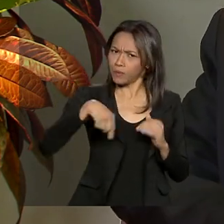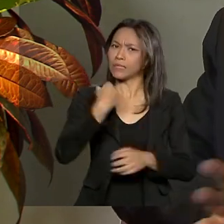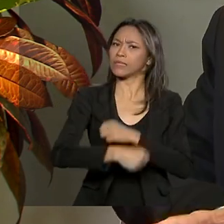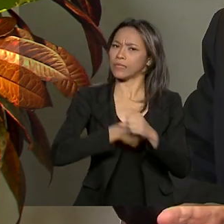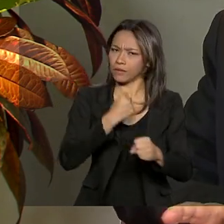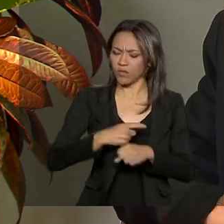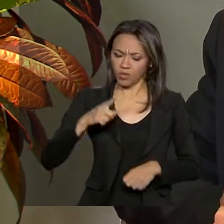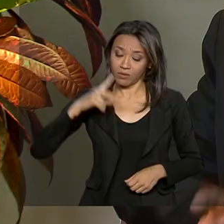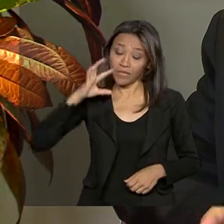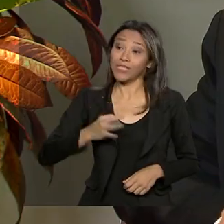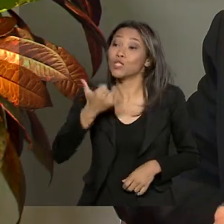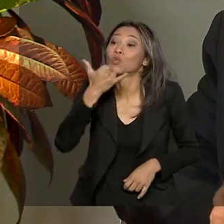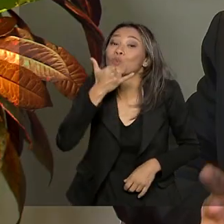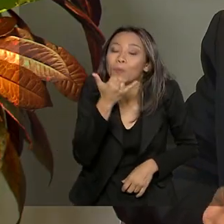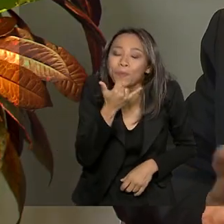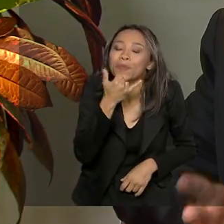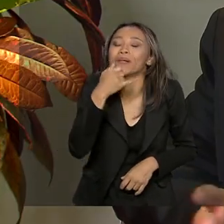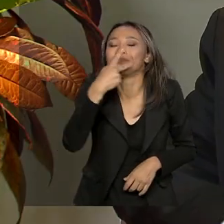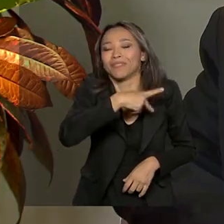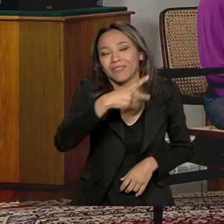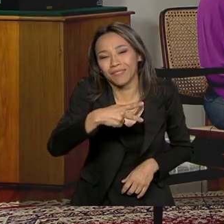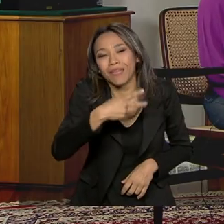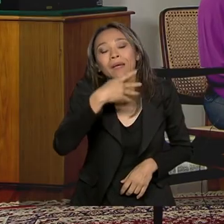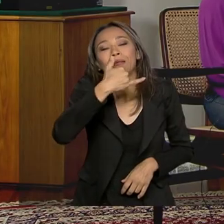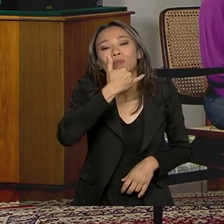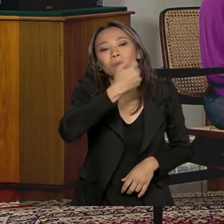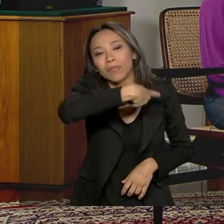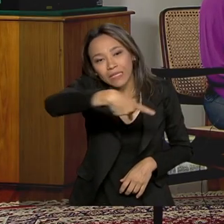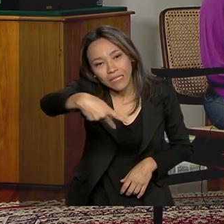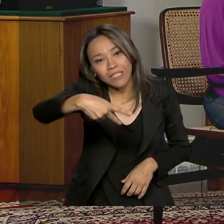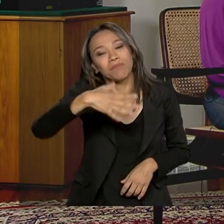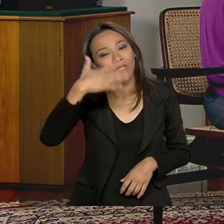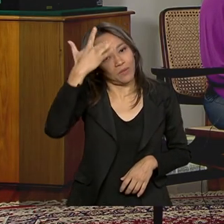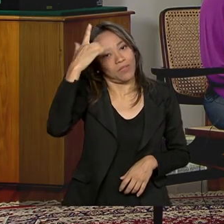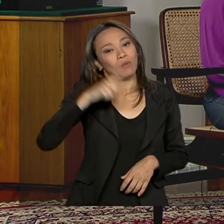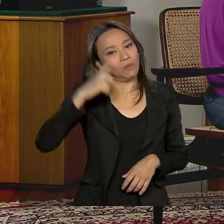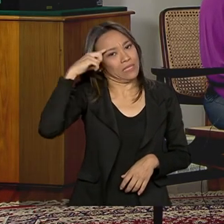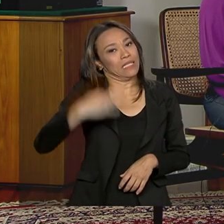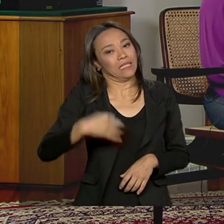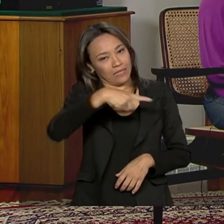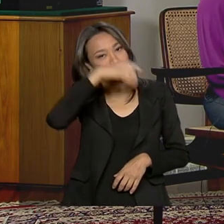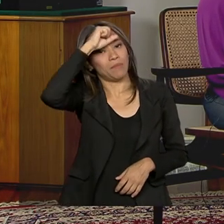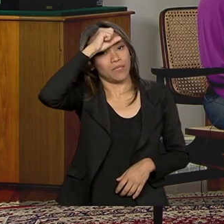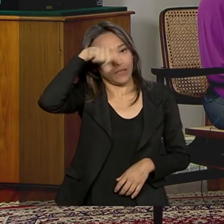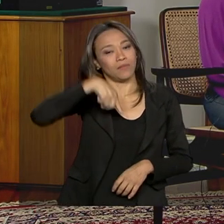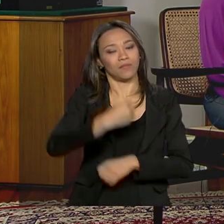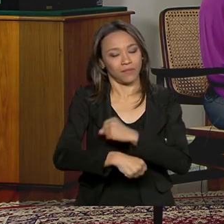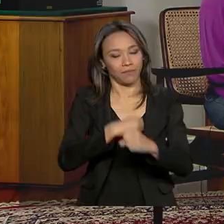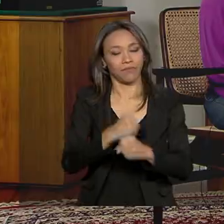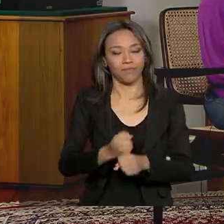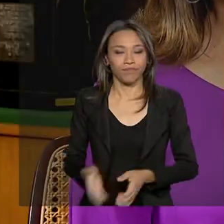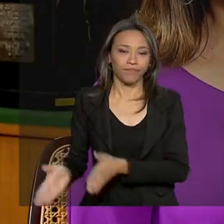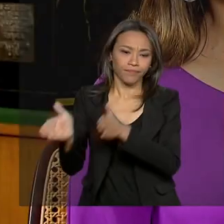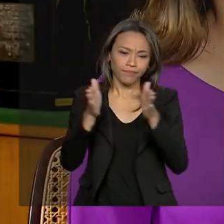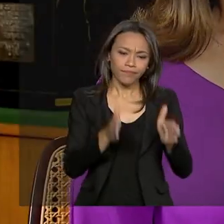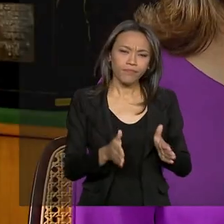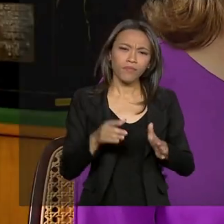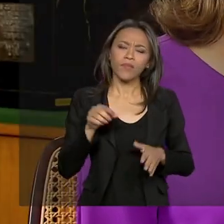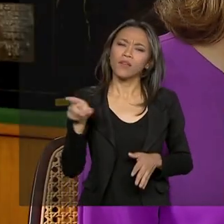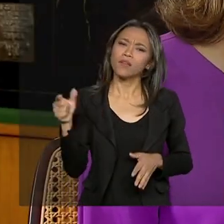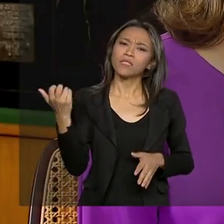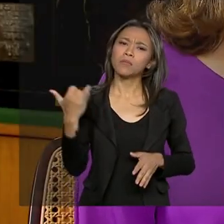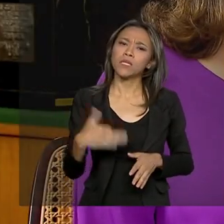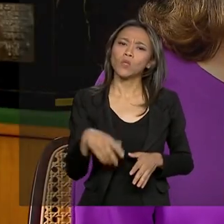por ele. Desculpa, presidente. Estou falando pelo senhor. Mas eu tenho certeza que foi um grande aprendizado. Dentro desse um ano que o